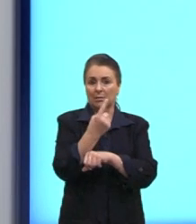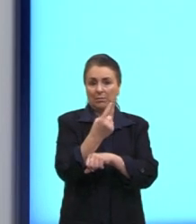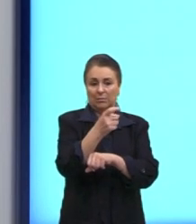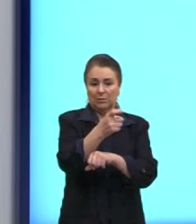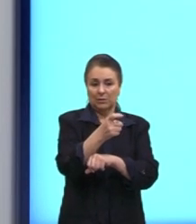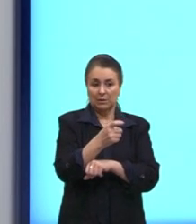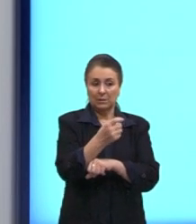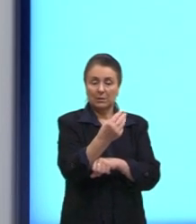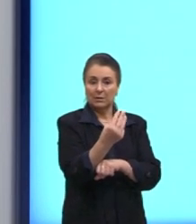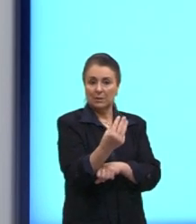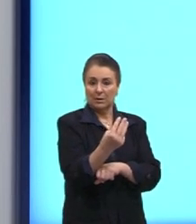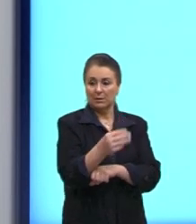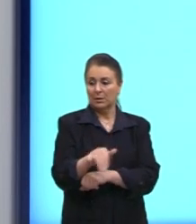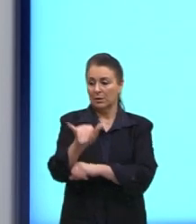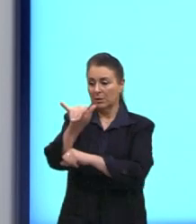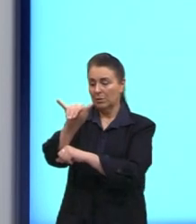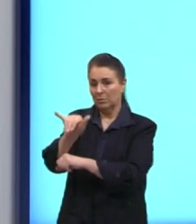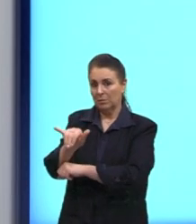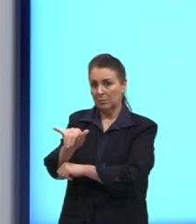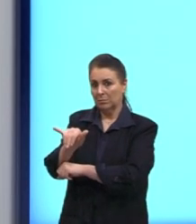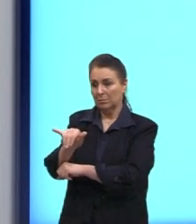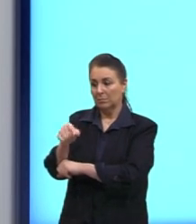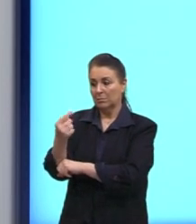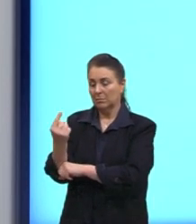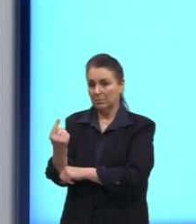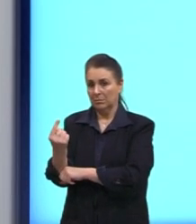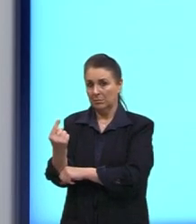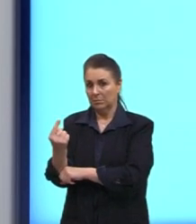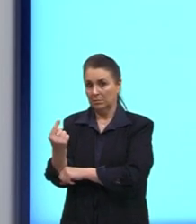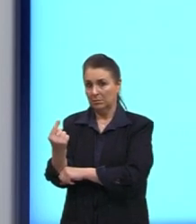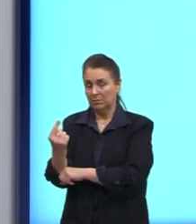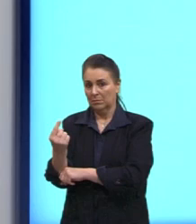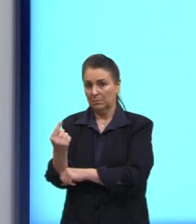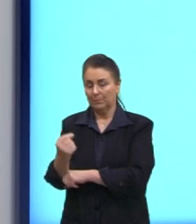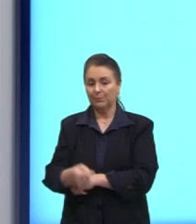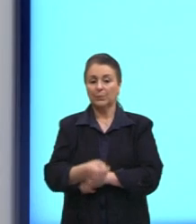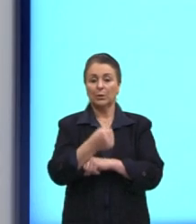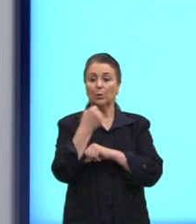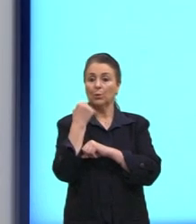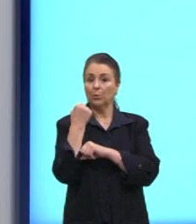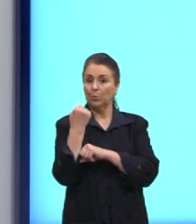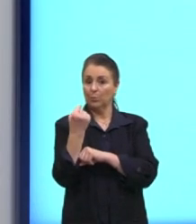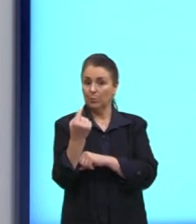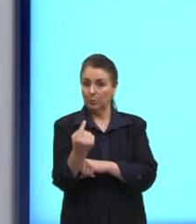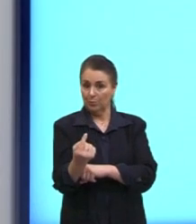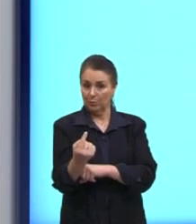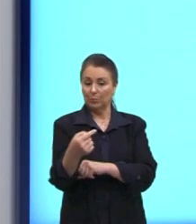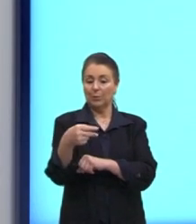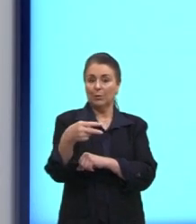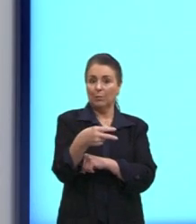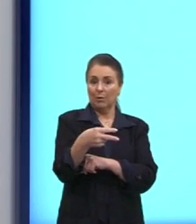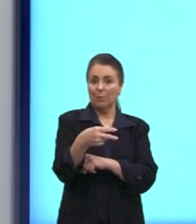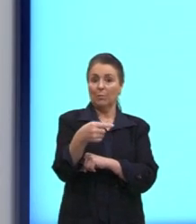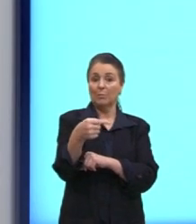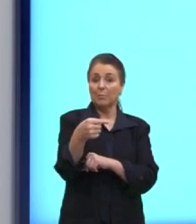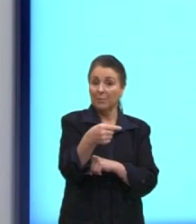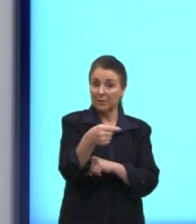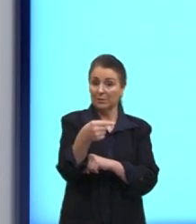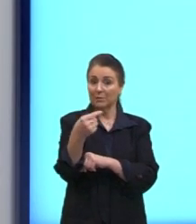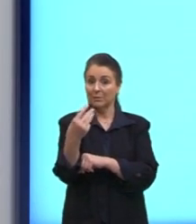valia 3 e o y valia 1. Então, ficou 1 que é igual a menos 3